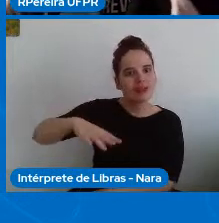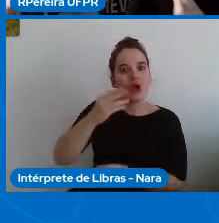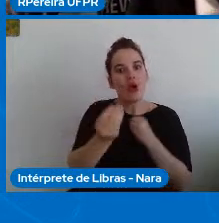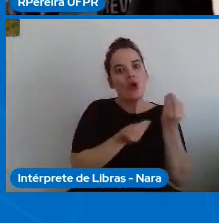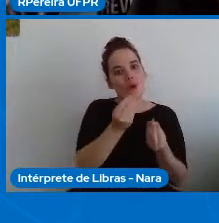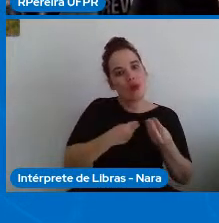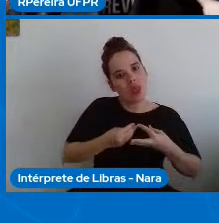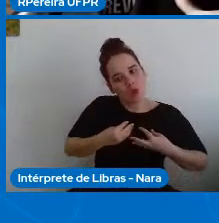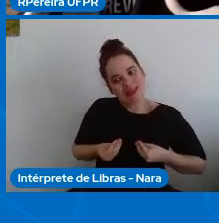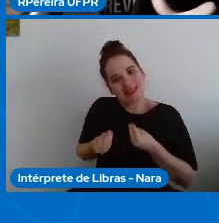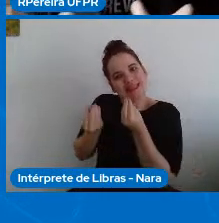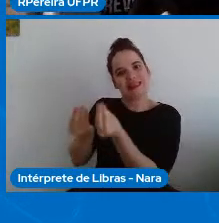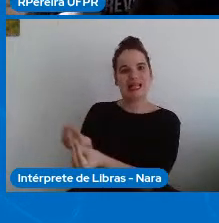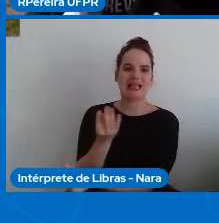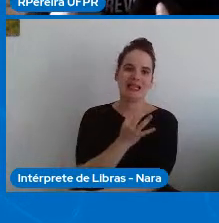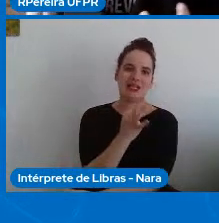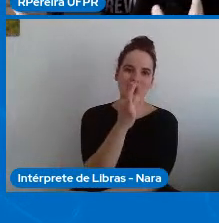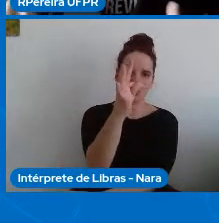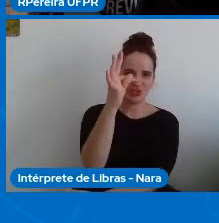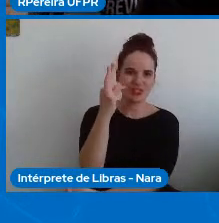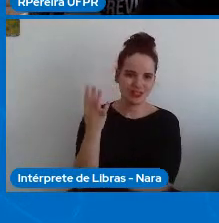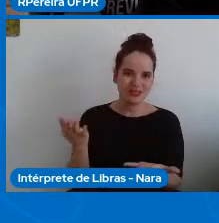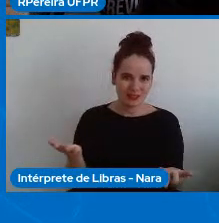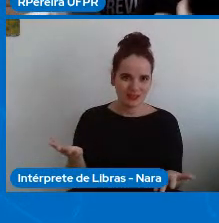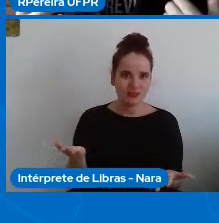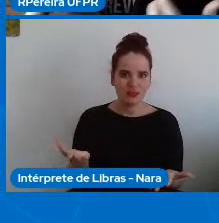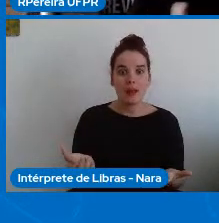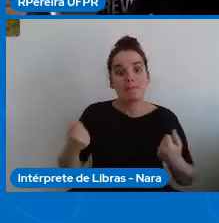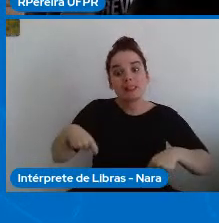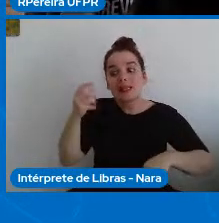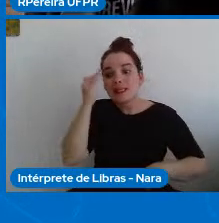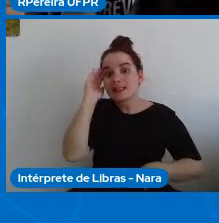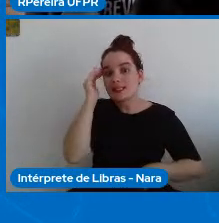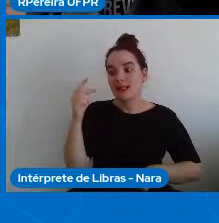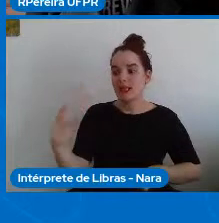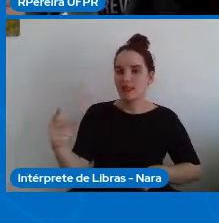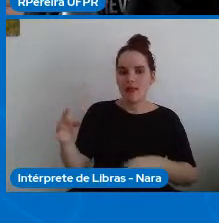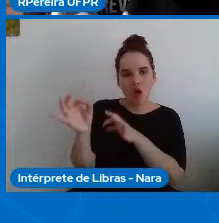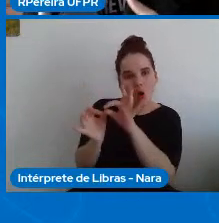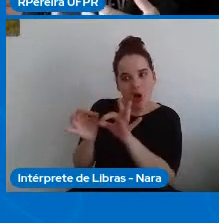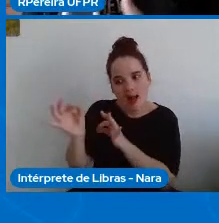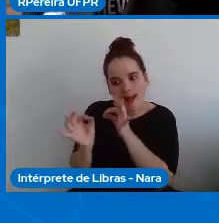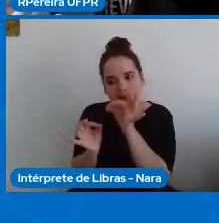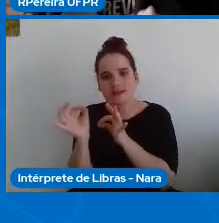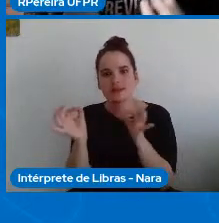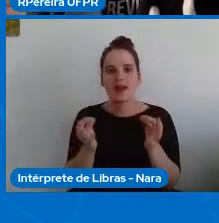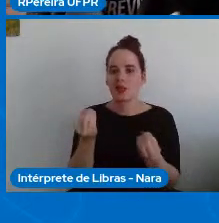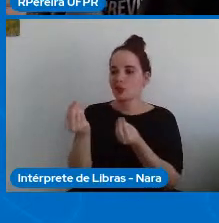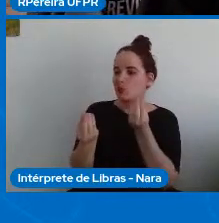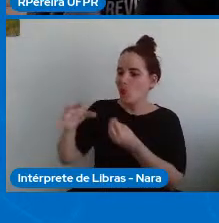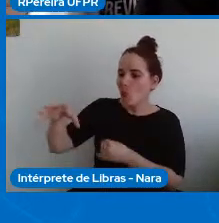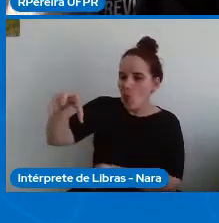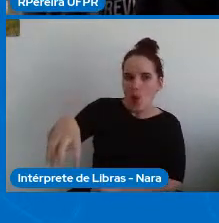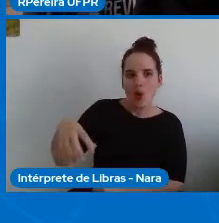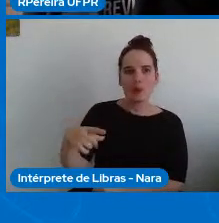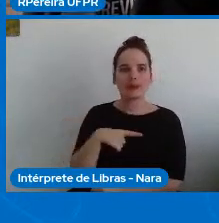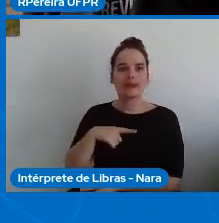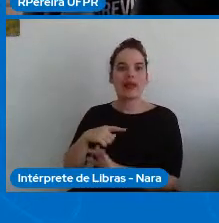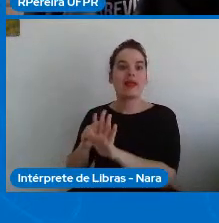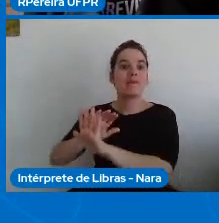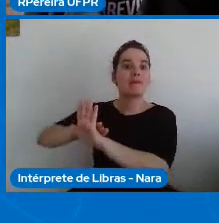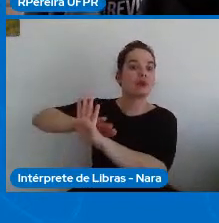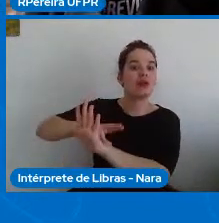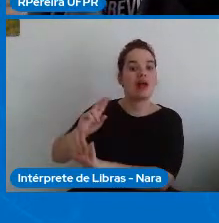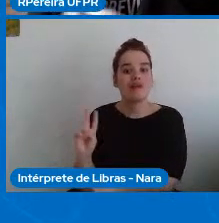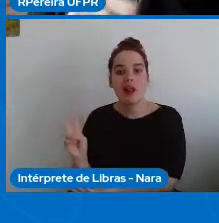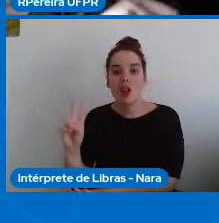o ambiente que vai receber essa tecnologia funciona, como ele é organizado, quais são os valores, os padrões de